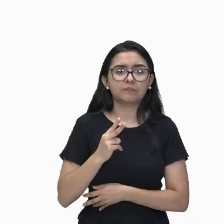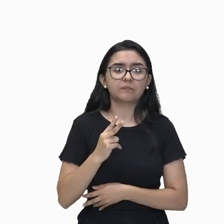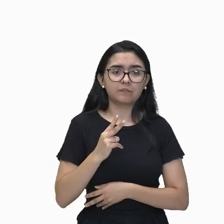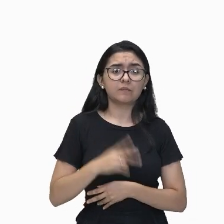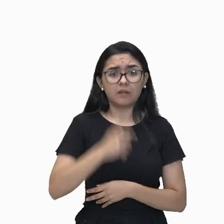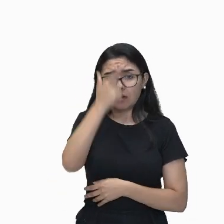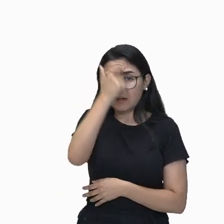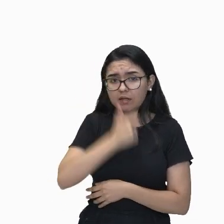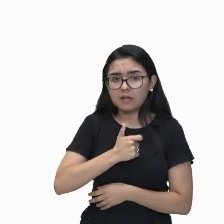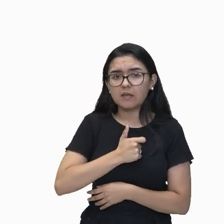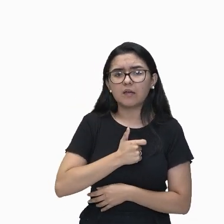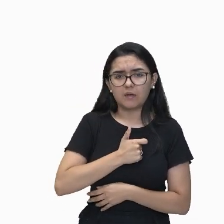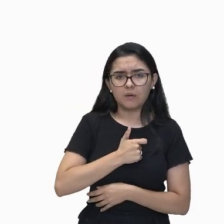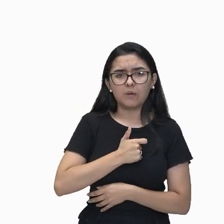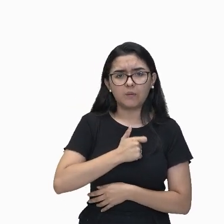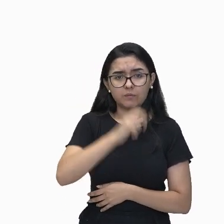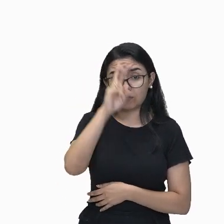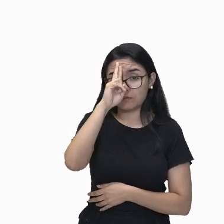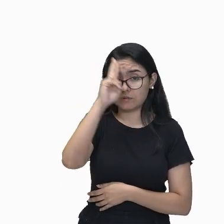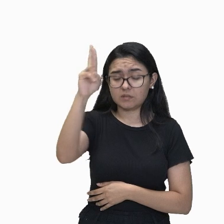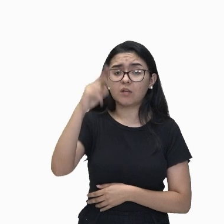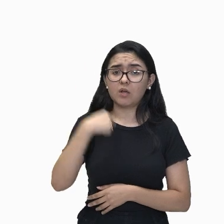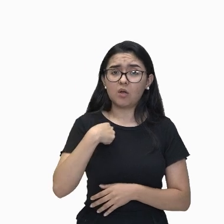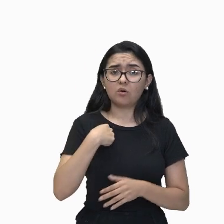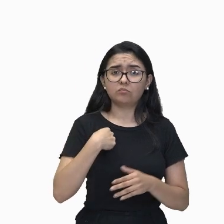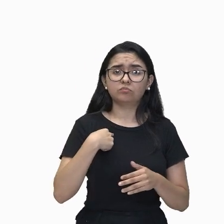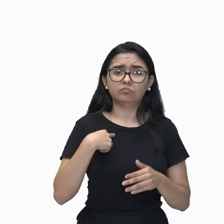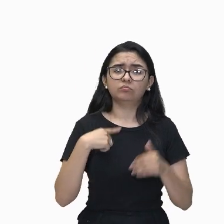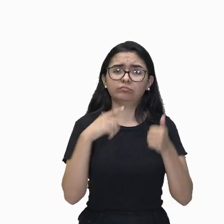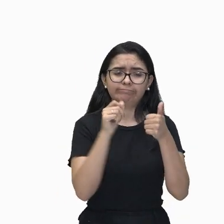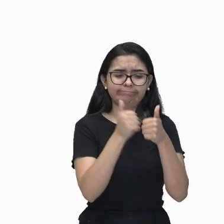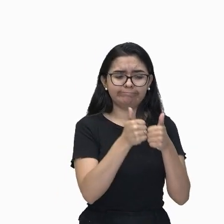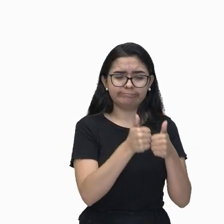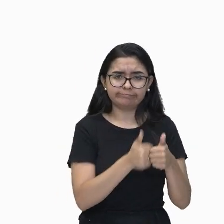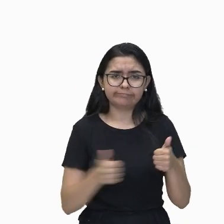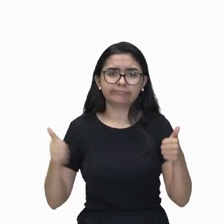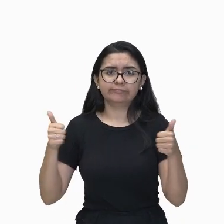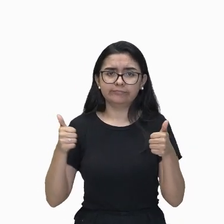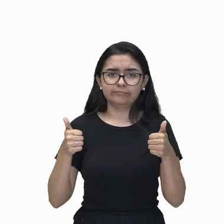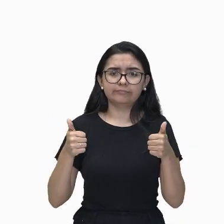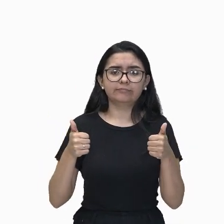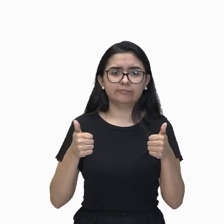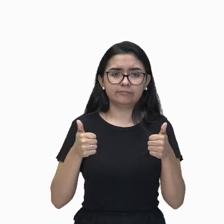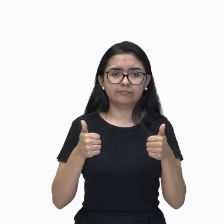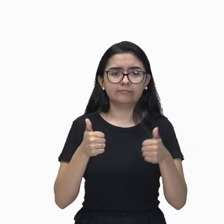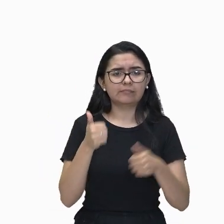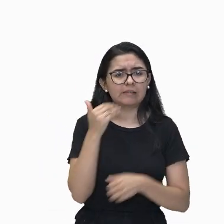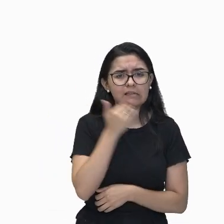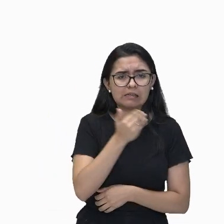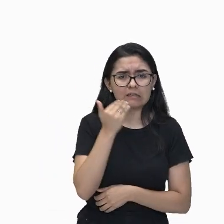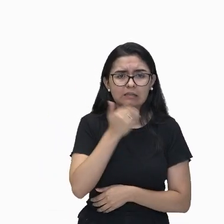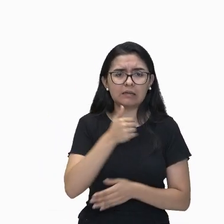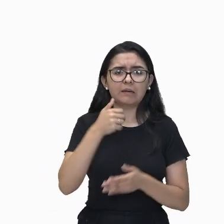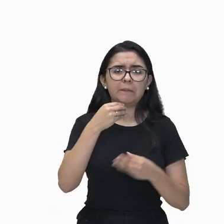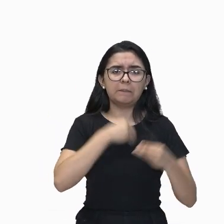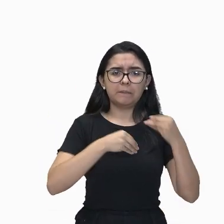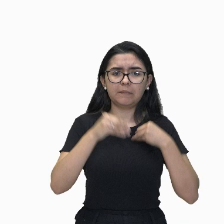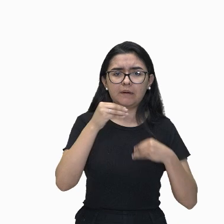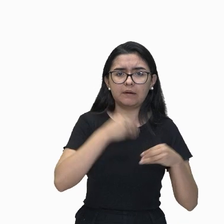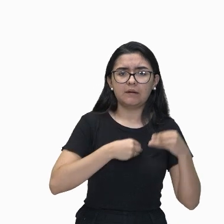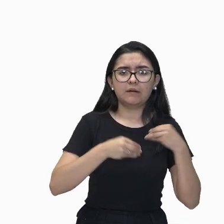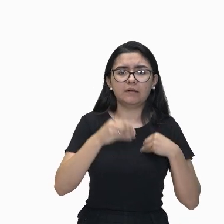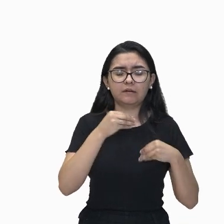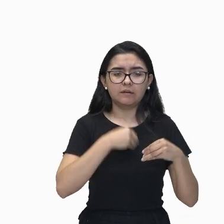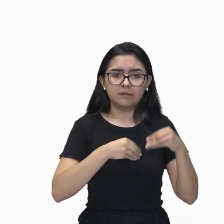eu sou, Senhor, a ovelha desgarrada. Cobraia e não queirais, pastor